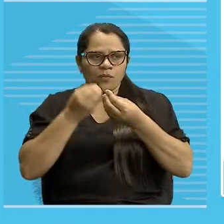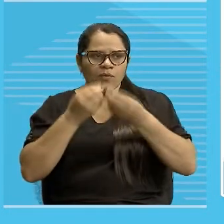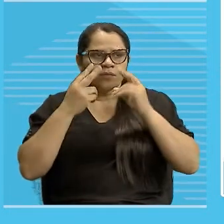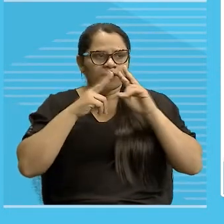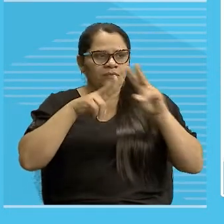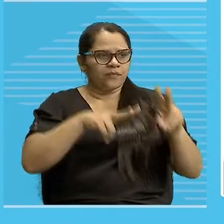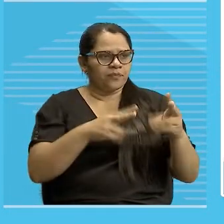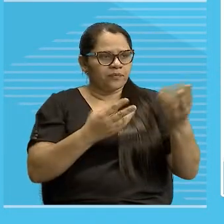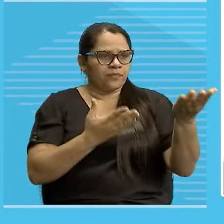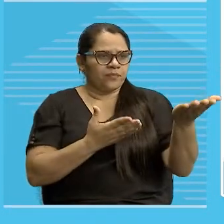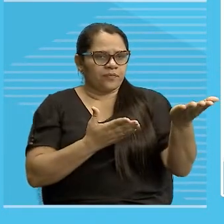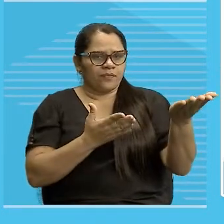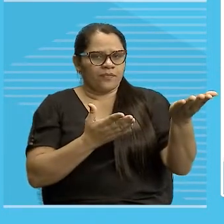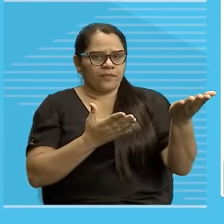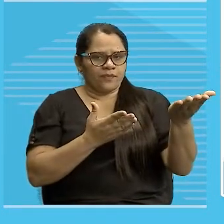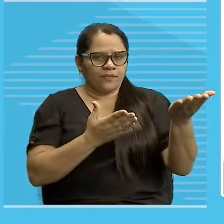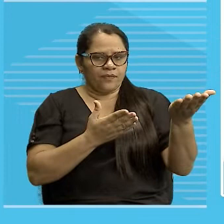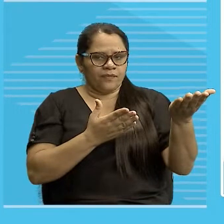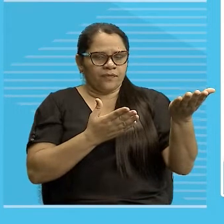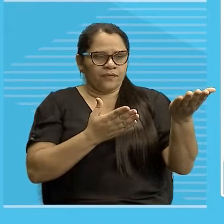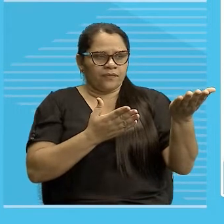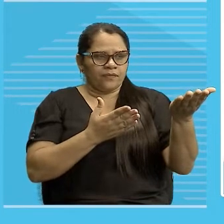Referir-me